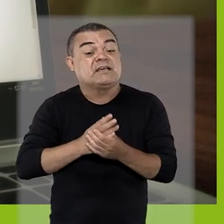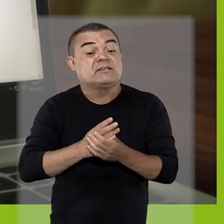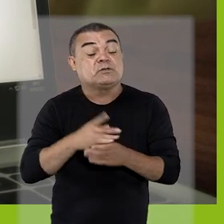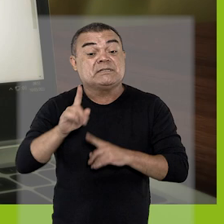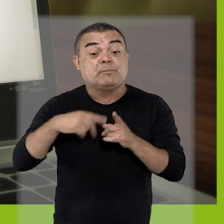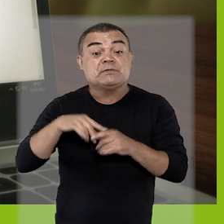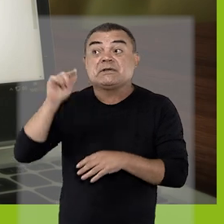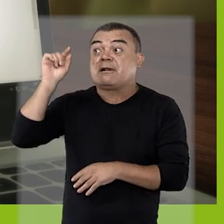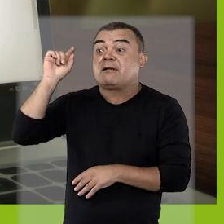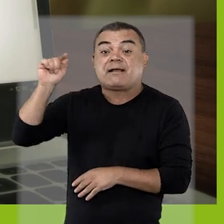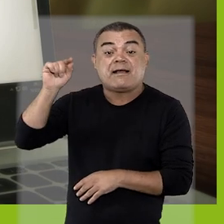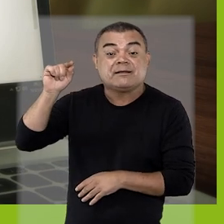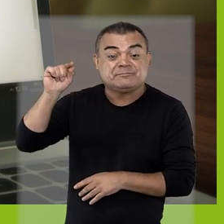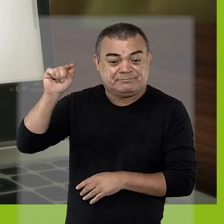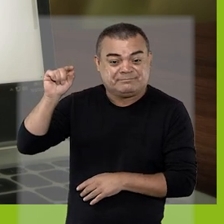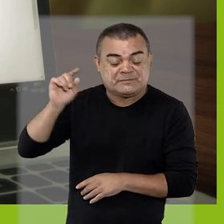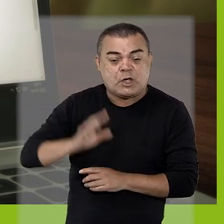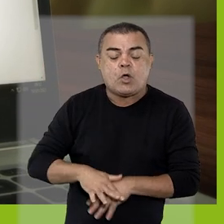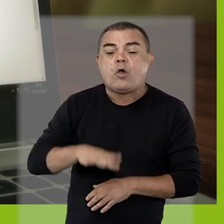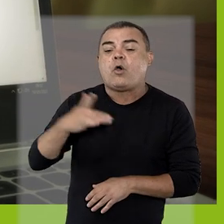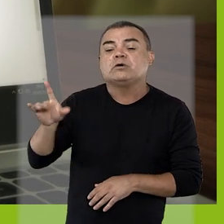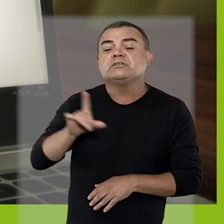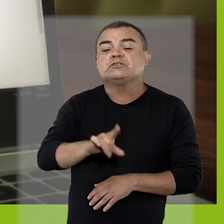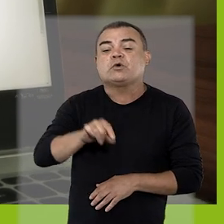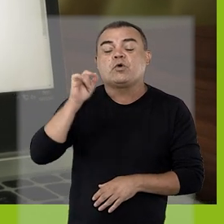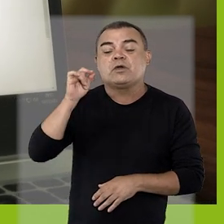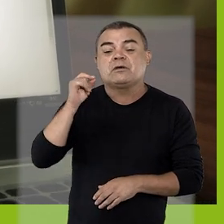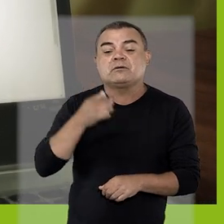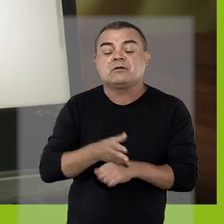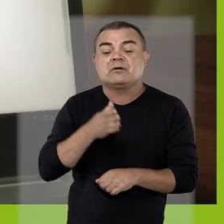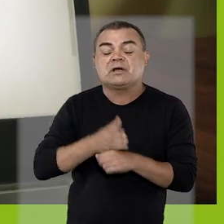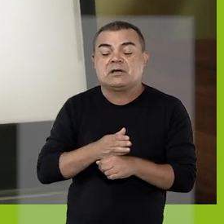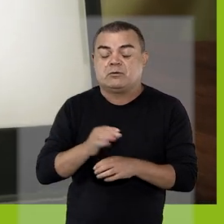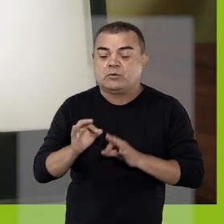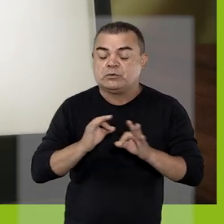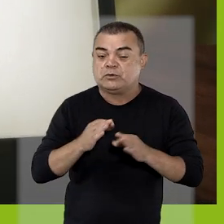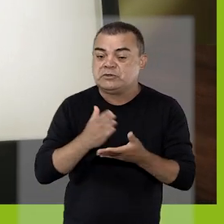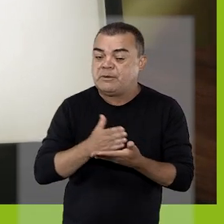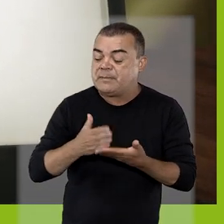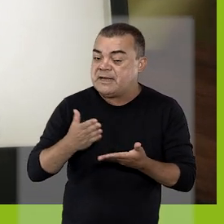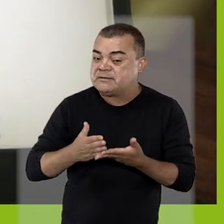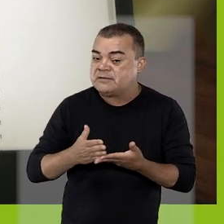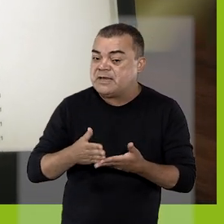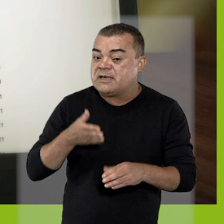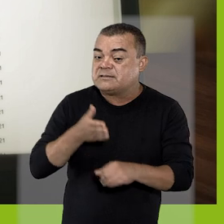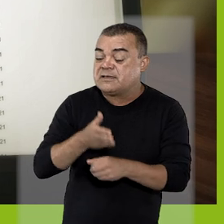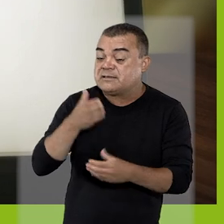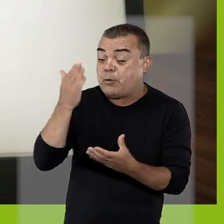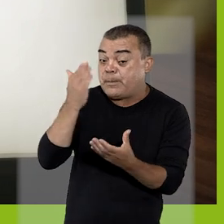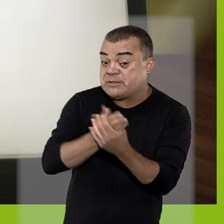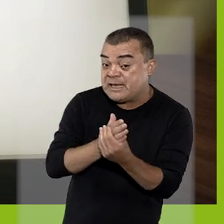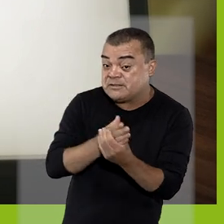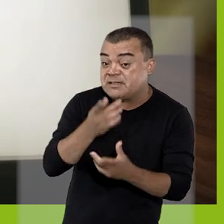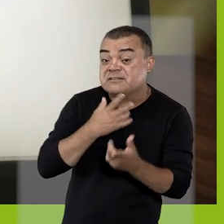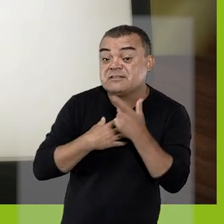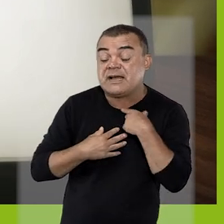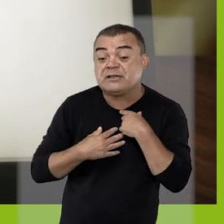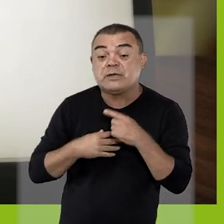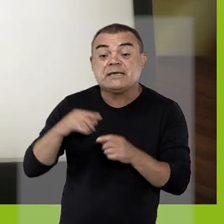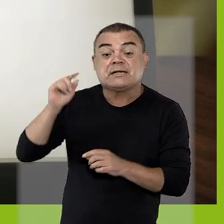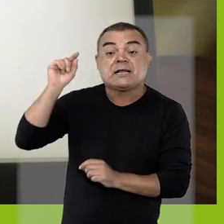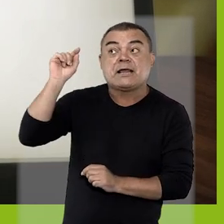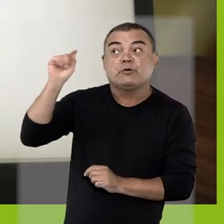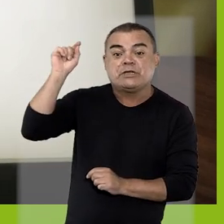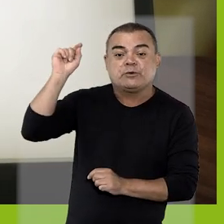seguida, clicar neste ícone. Outra opção para inserir o Controle de Prazos é acessar o processo desejado e